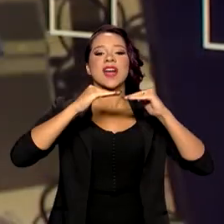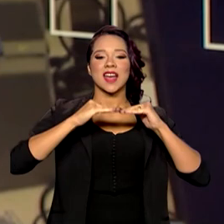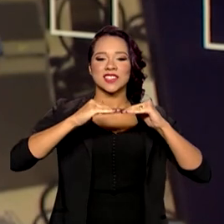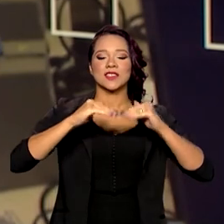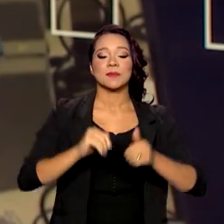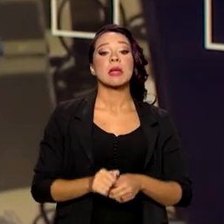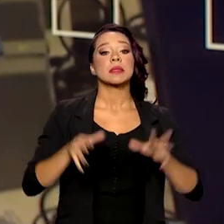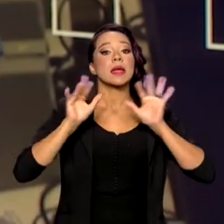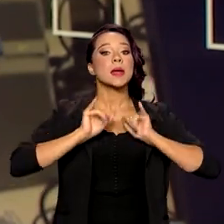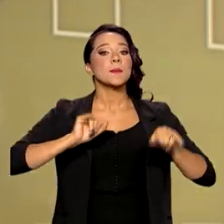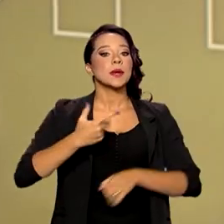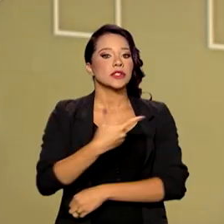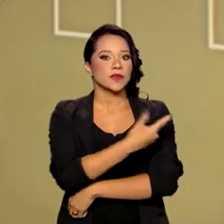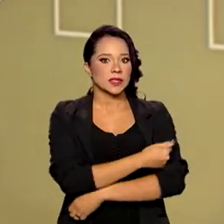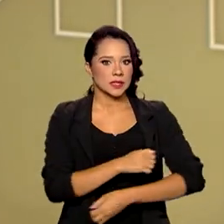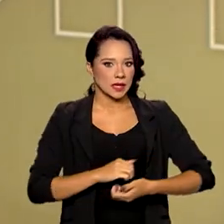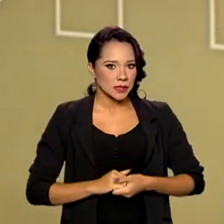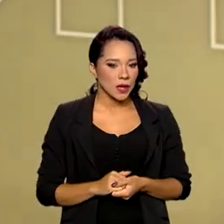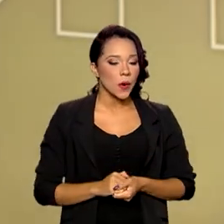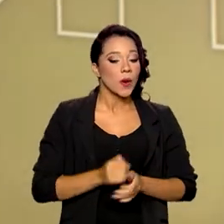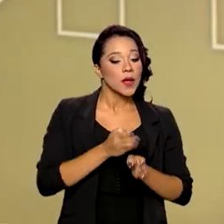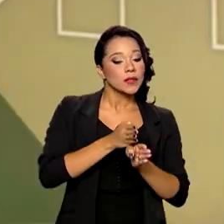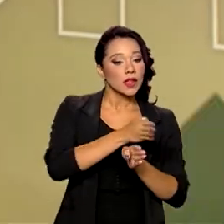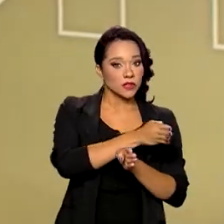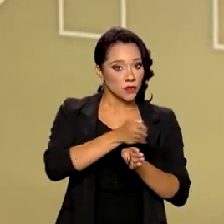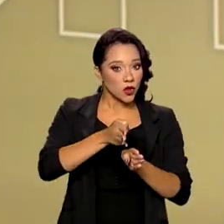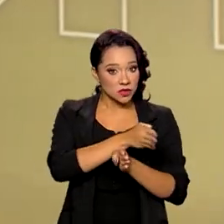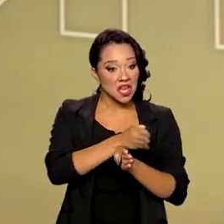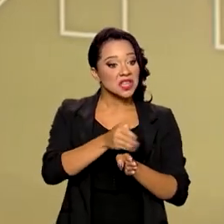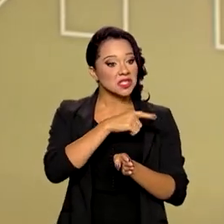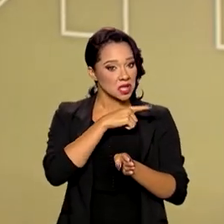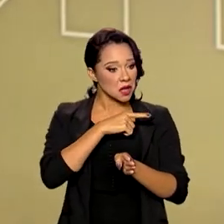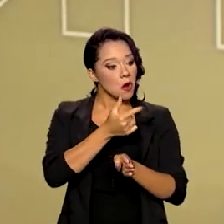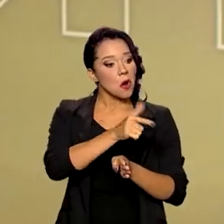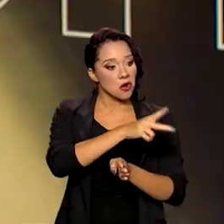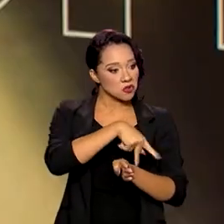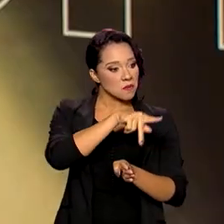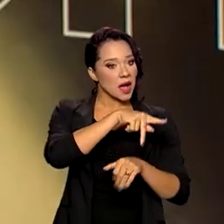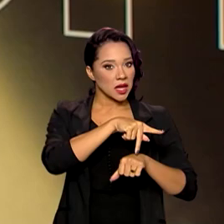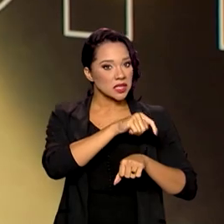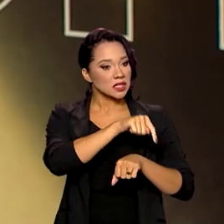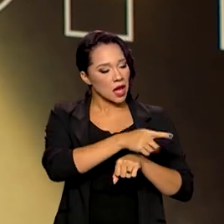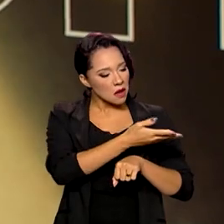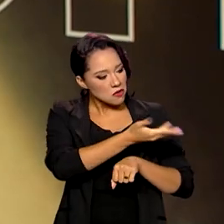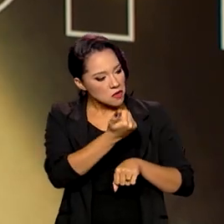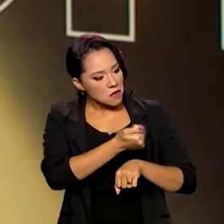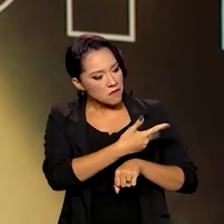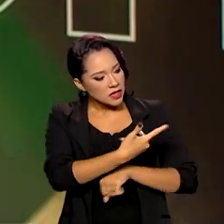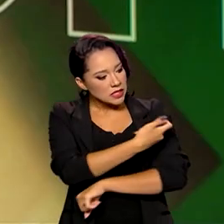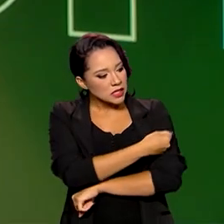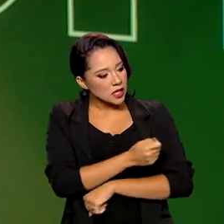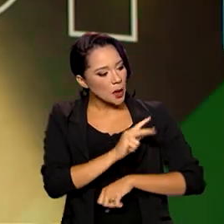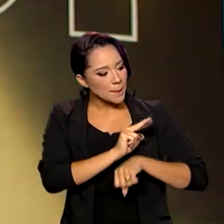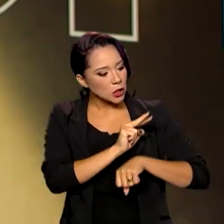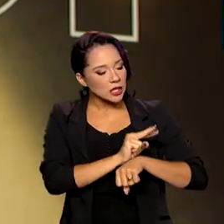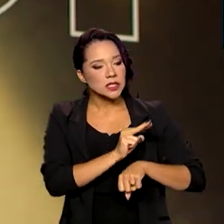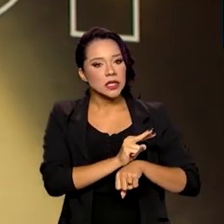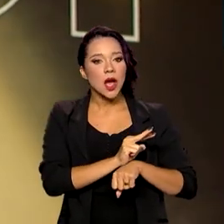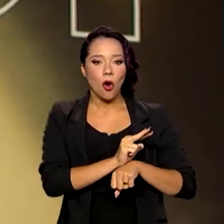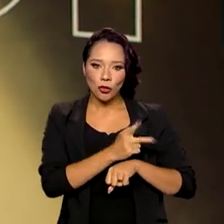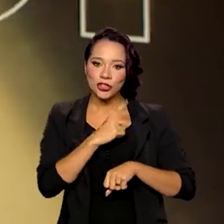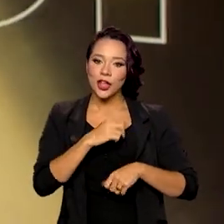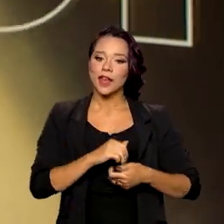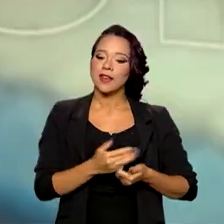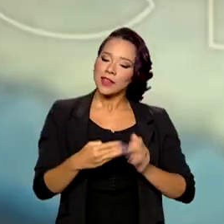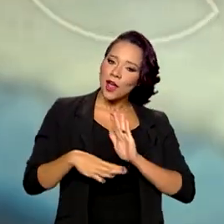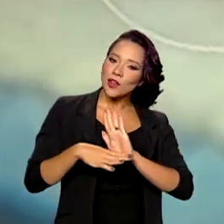de vacinação nas fronteiras, justamente para criar essa proteção que